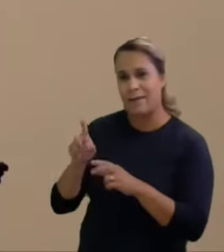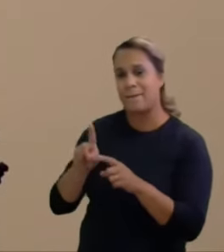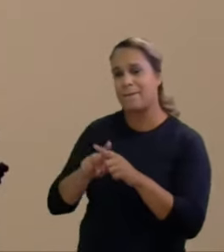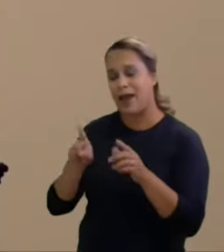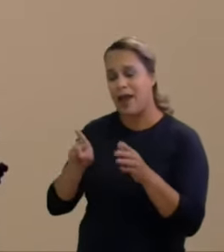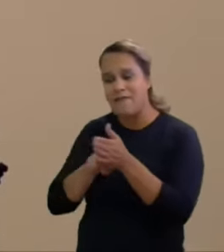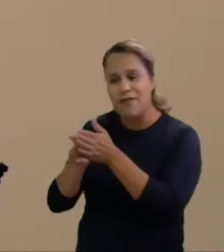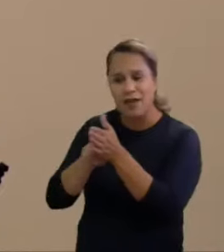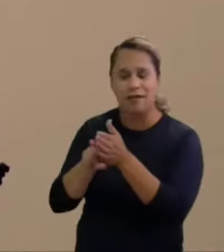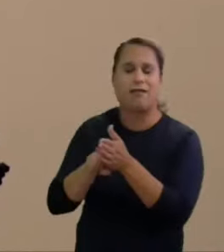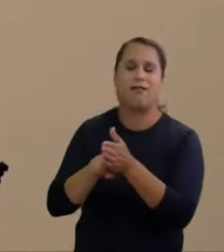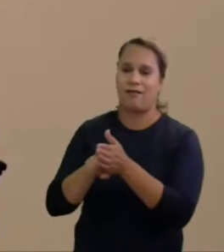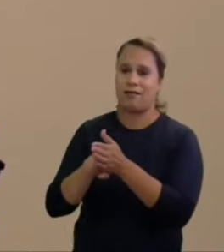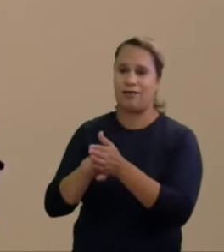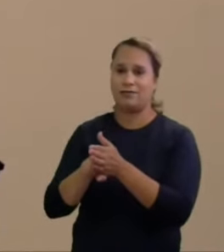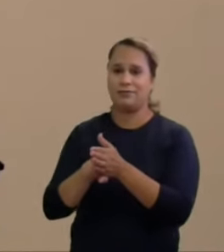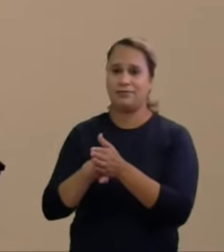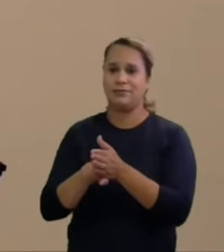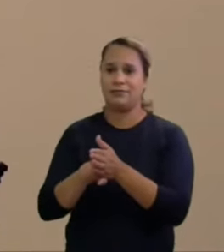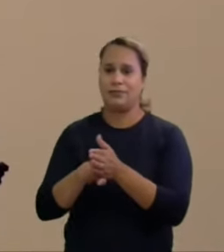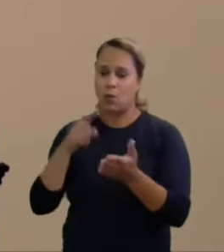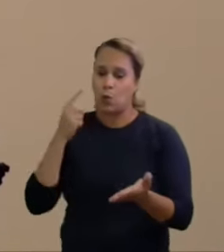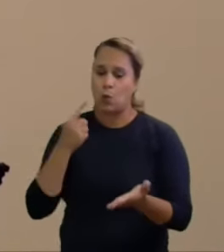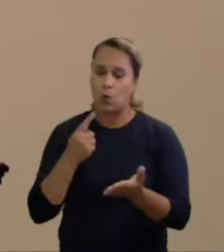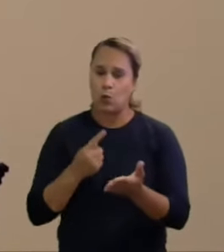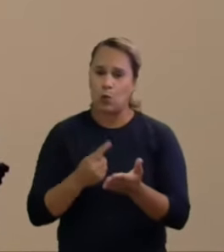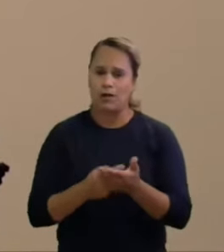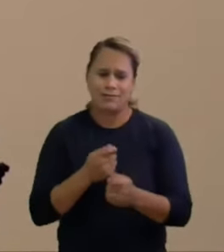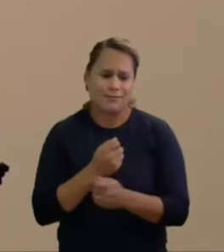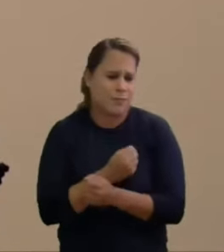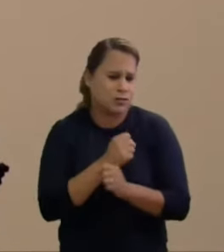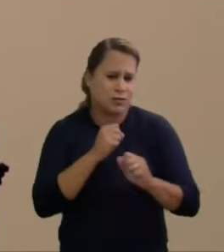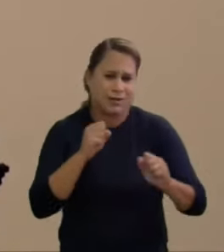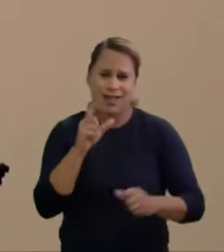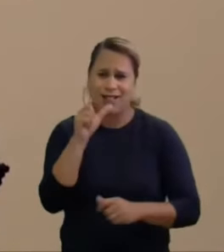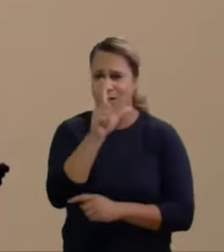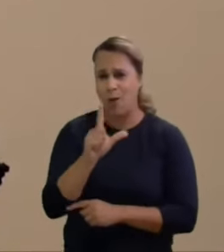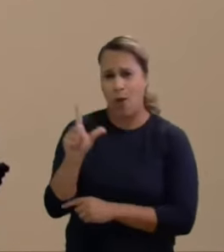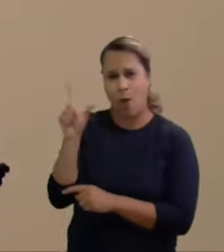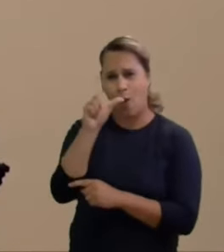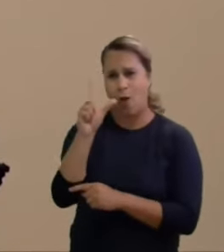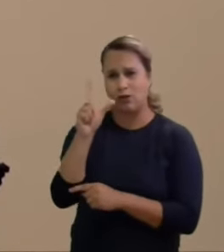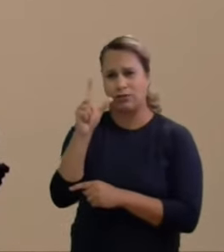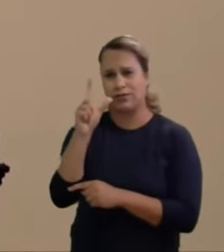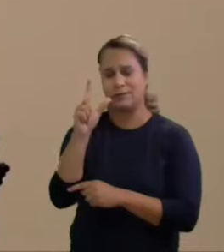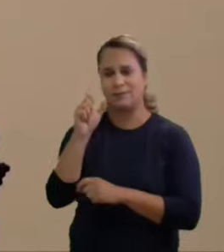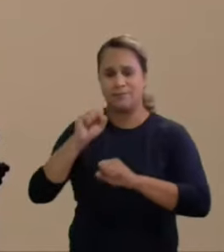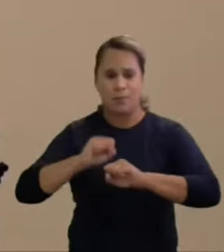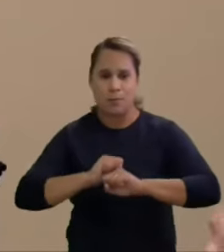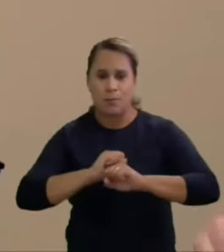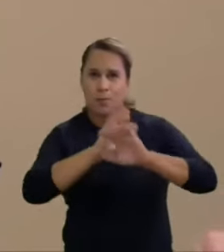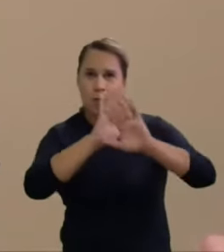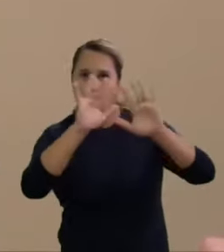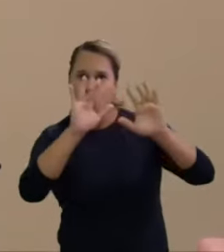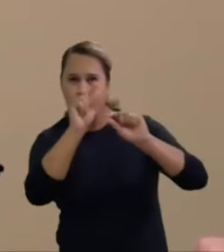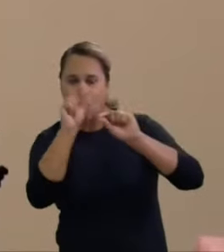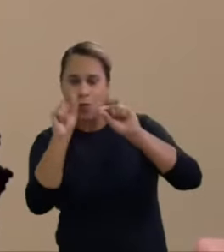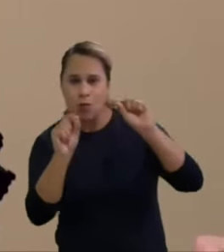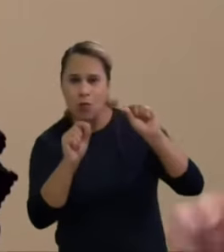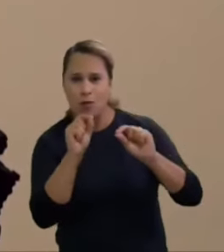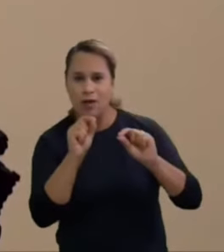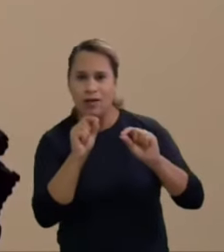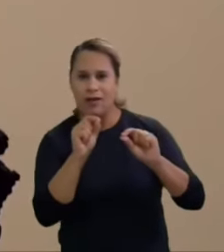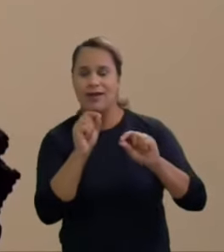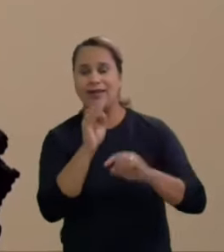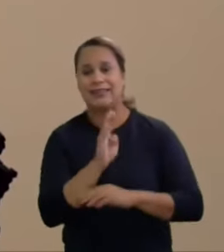impossibilidade lógica de se falar em desproporcionalidade da projeção de uma candidatura sem dimensionar